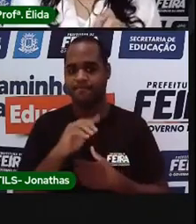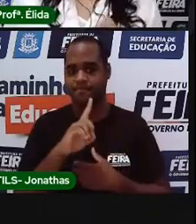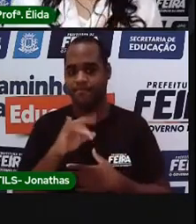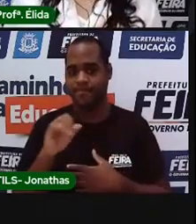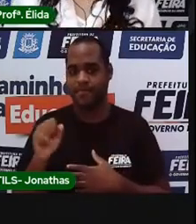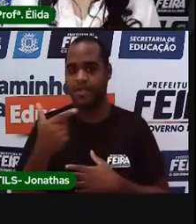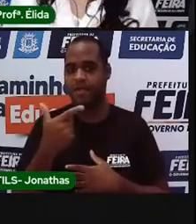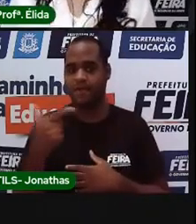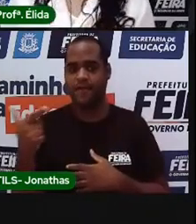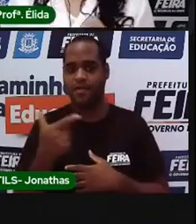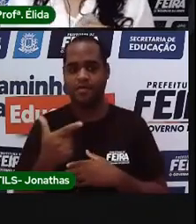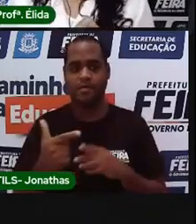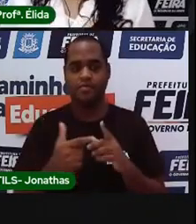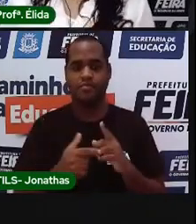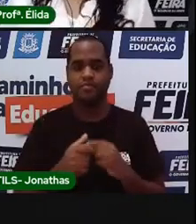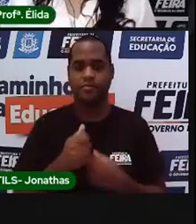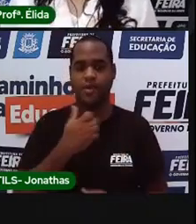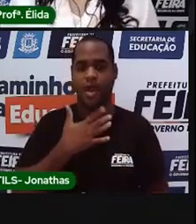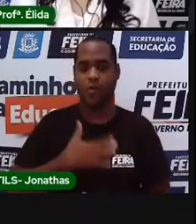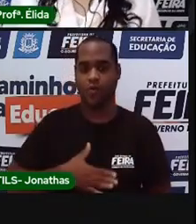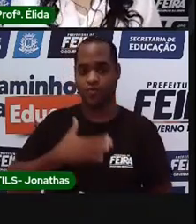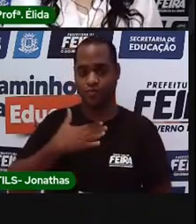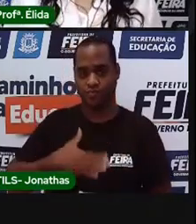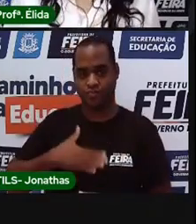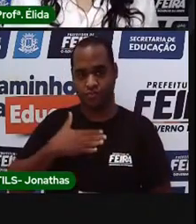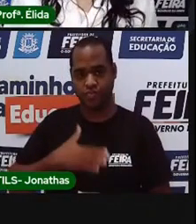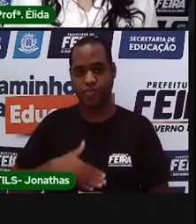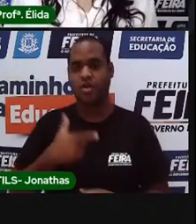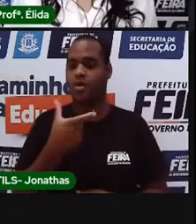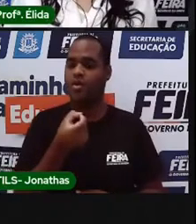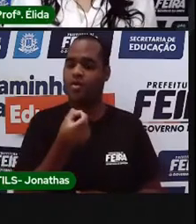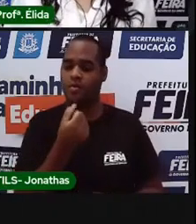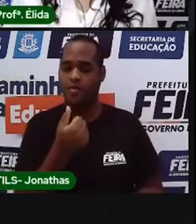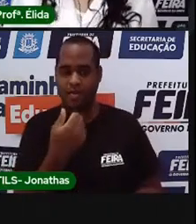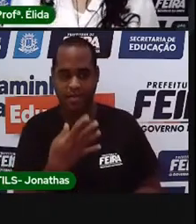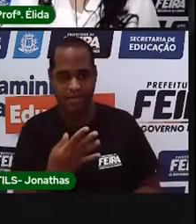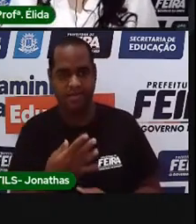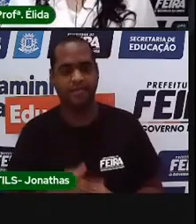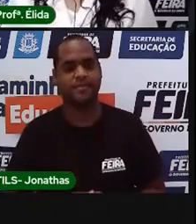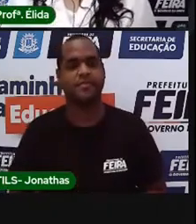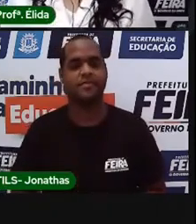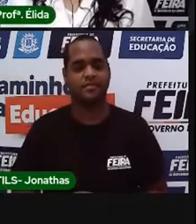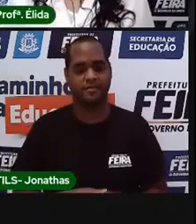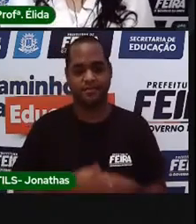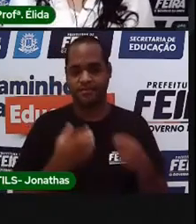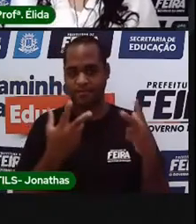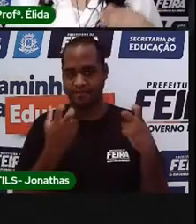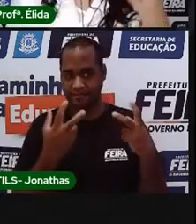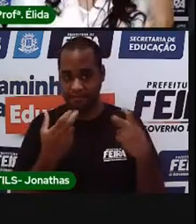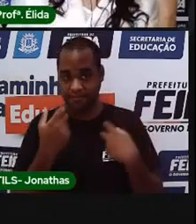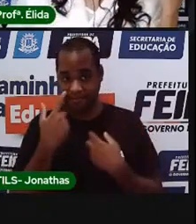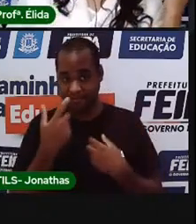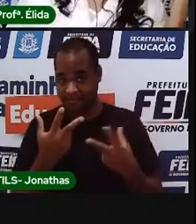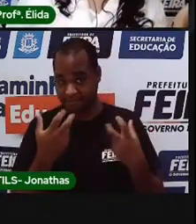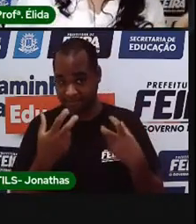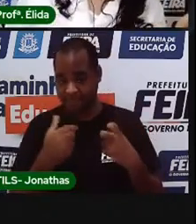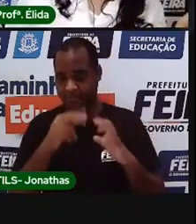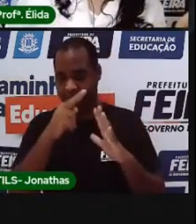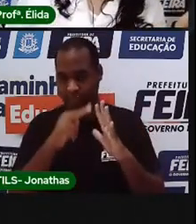22 de agosto de 2014. Você viu que a